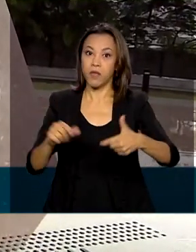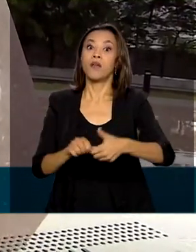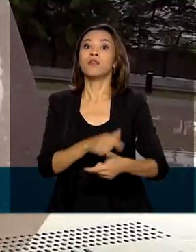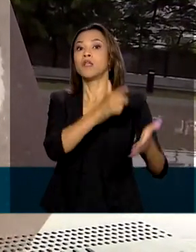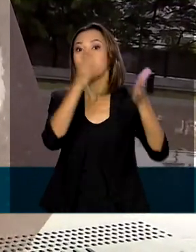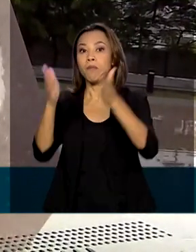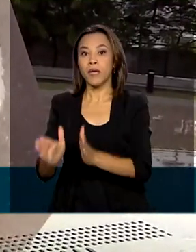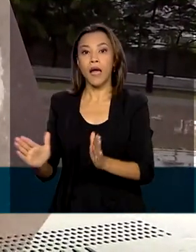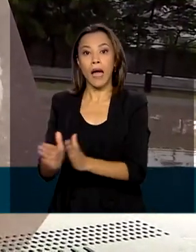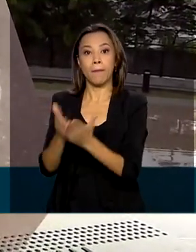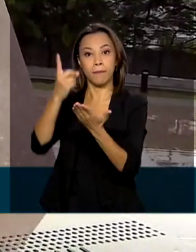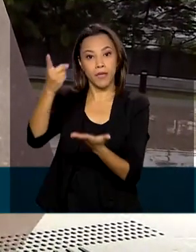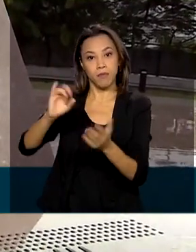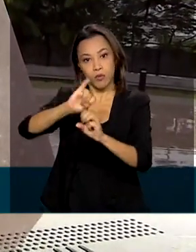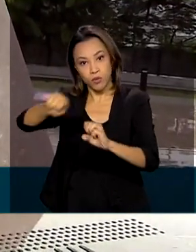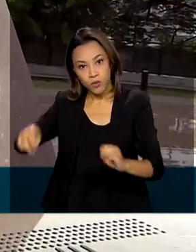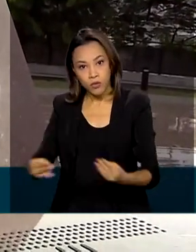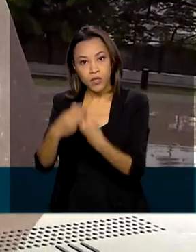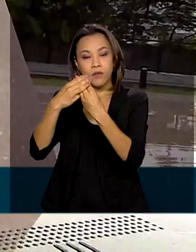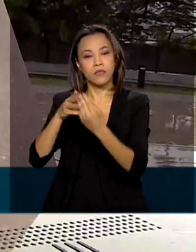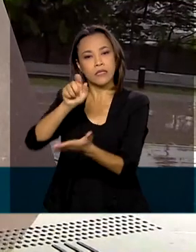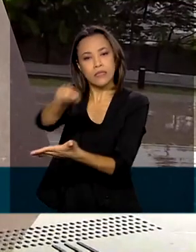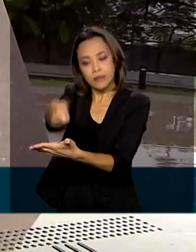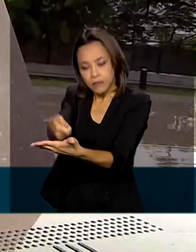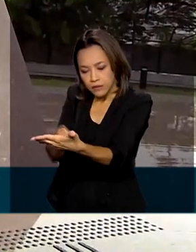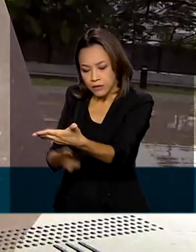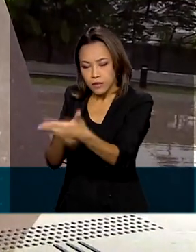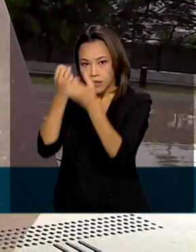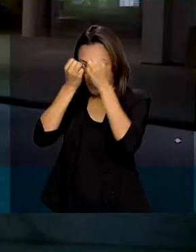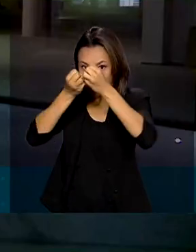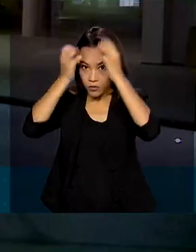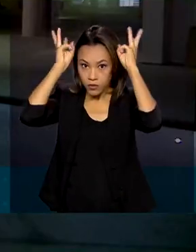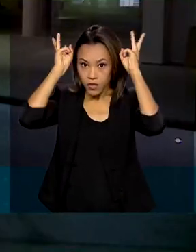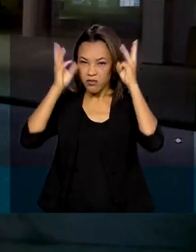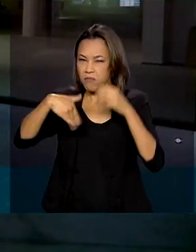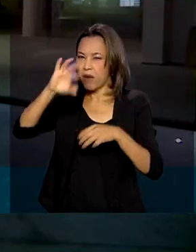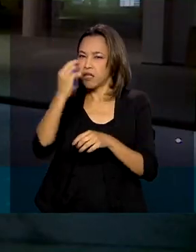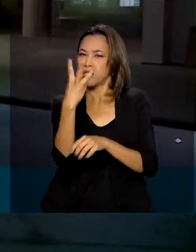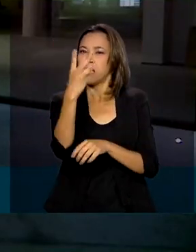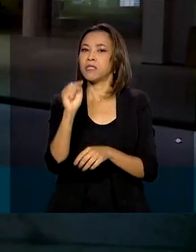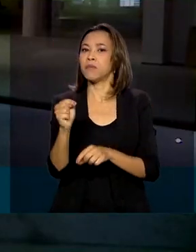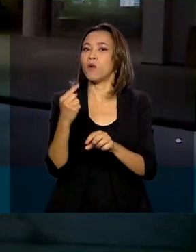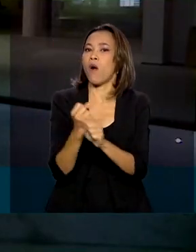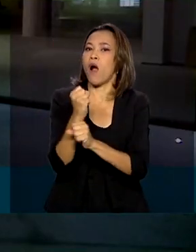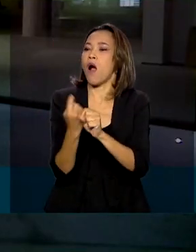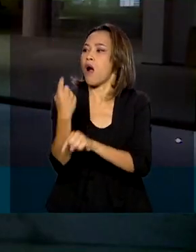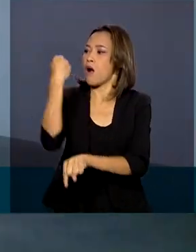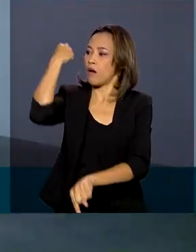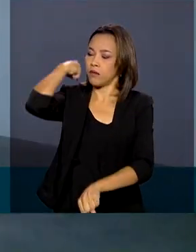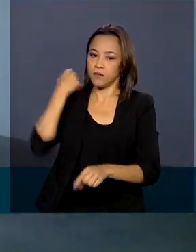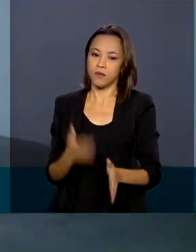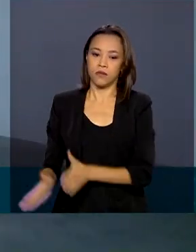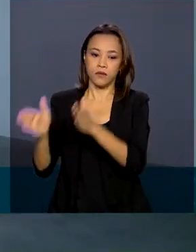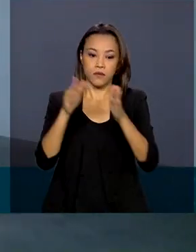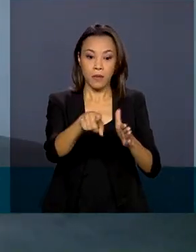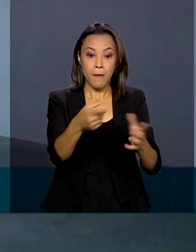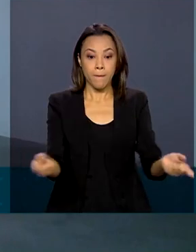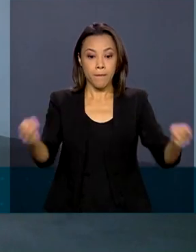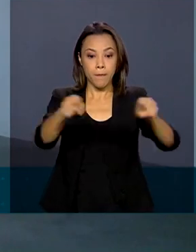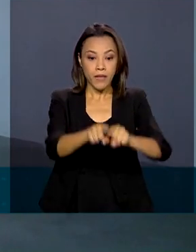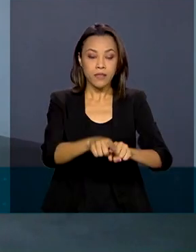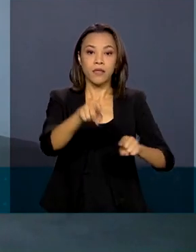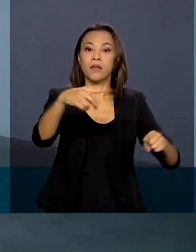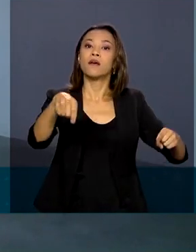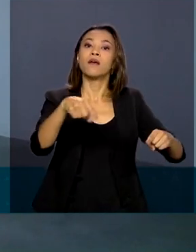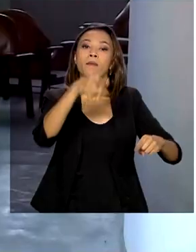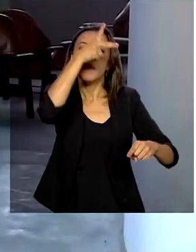a Bíblia judaica escrita por Moisés há mais de 3 mil anos. O projeto, feito em parceria entre a Prefeitura da